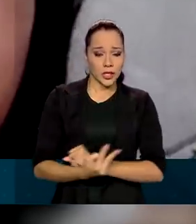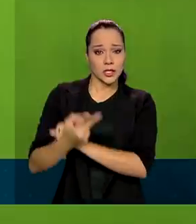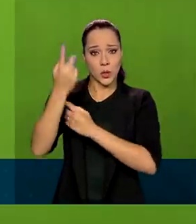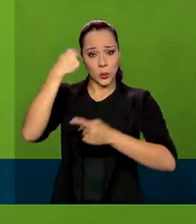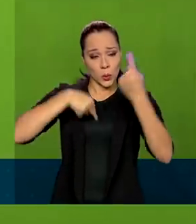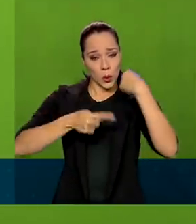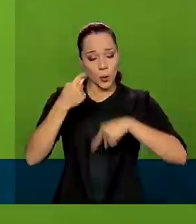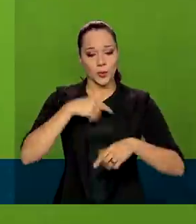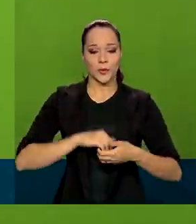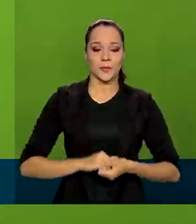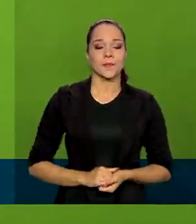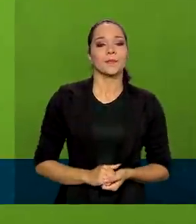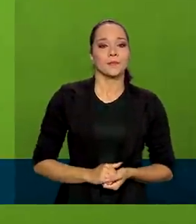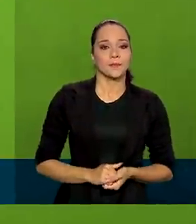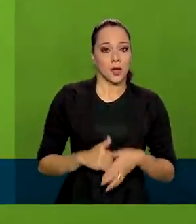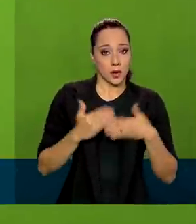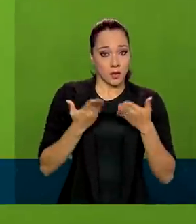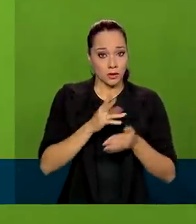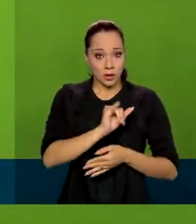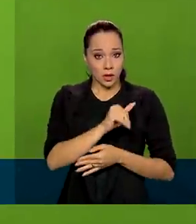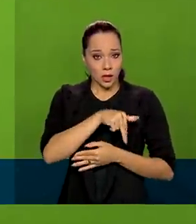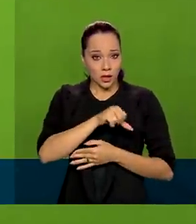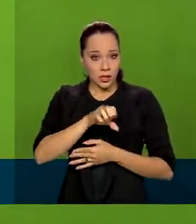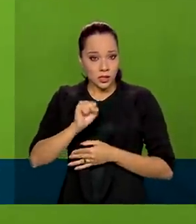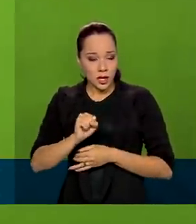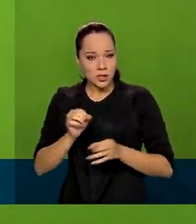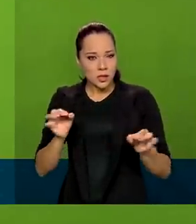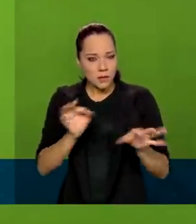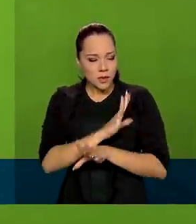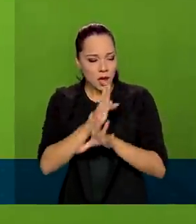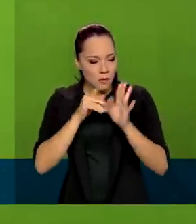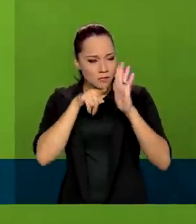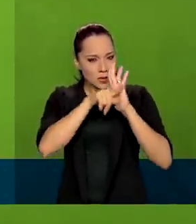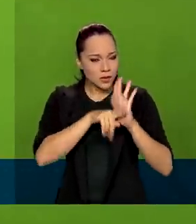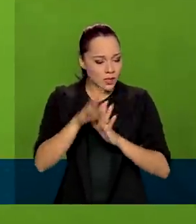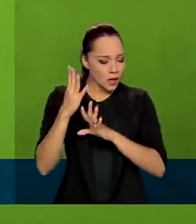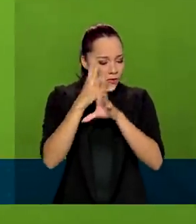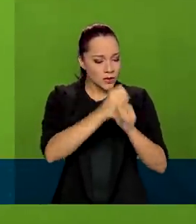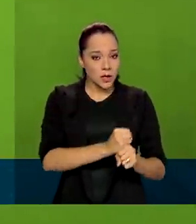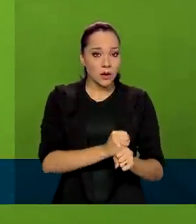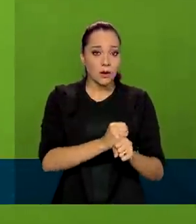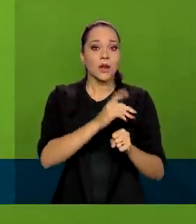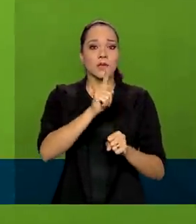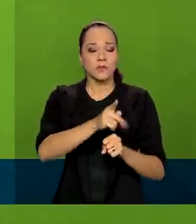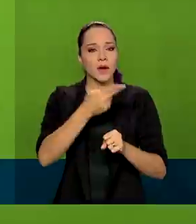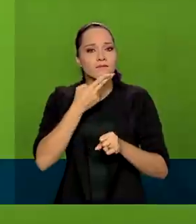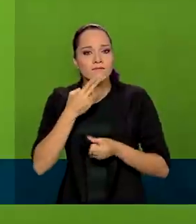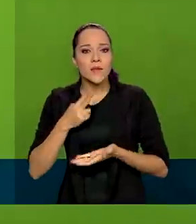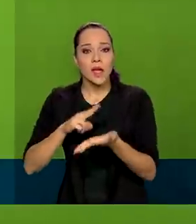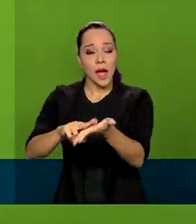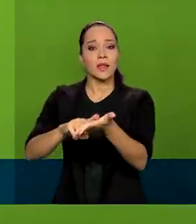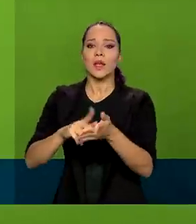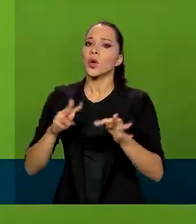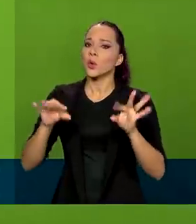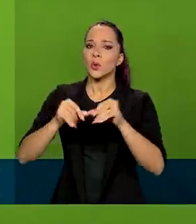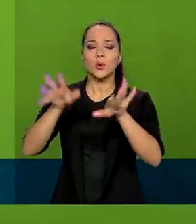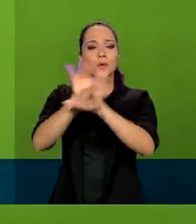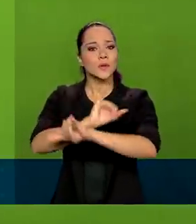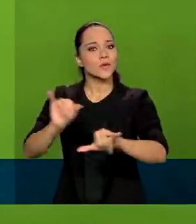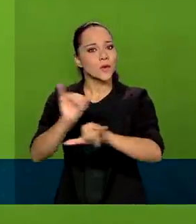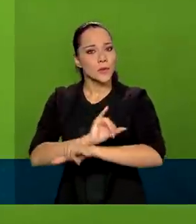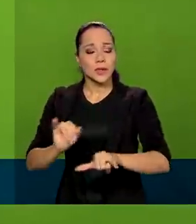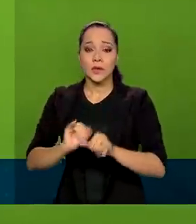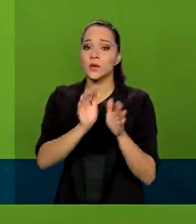Quando o INSS terminar o processo de revisão, ele vai emitir cartão segurado com todas as informações